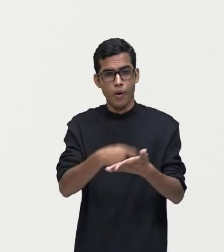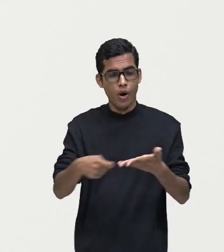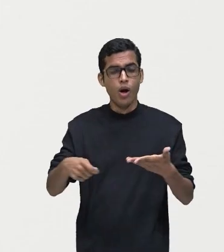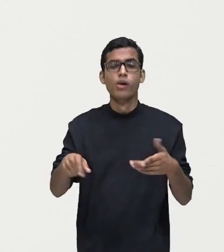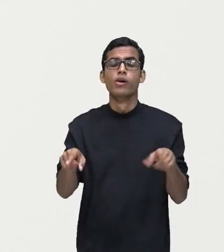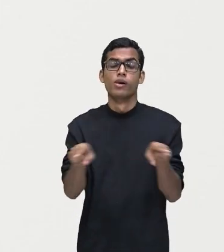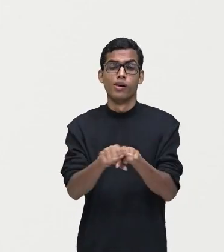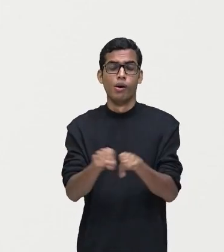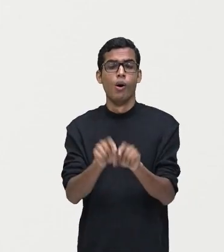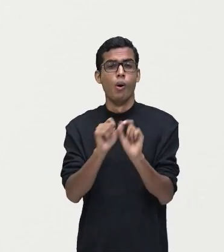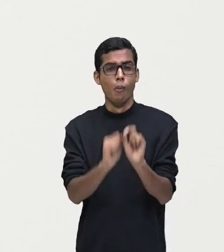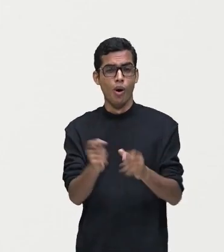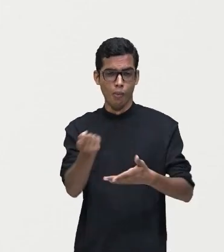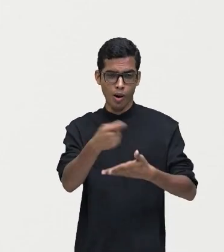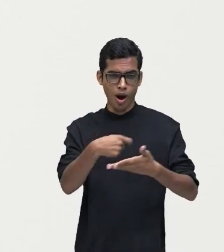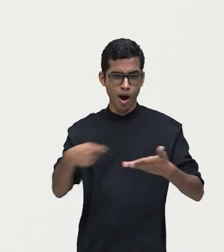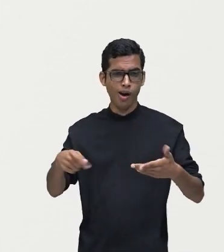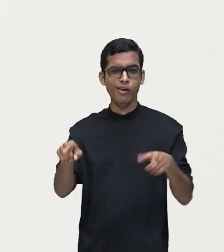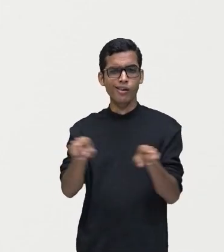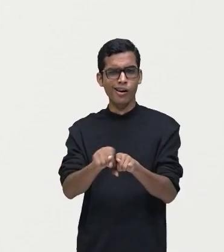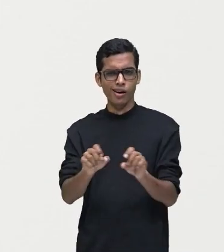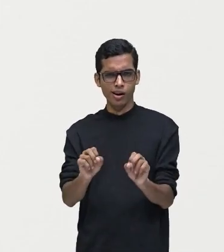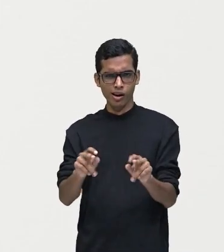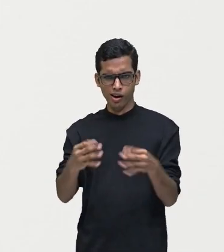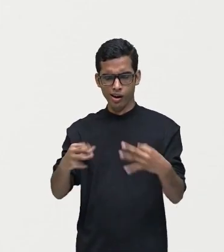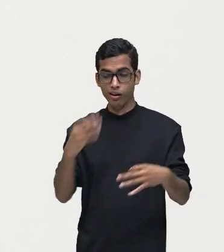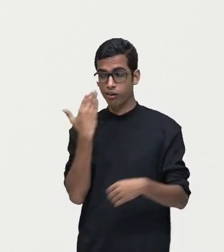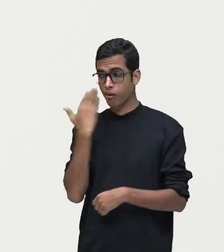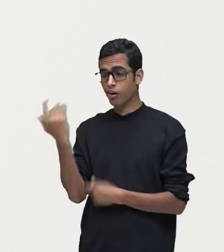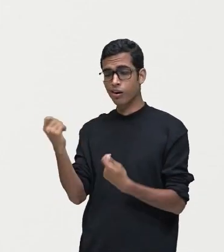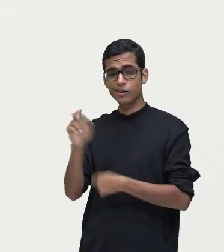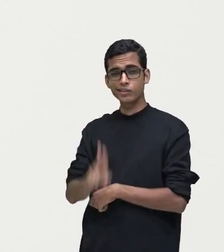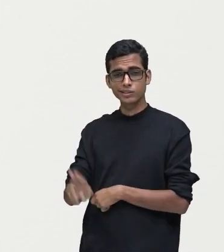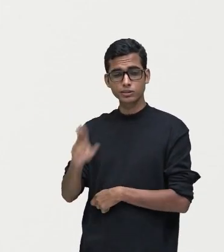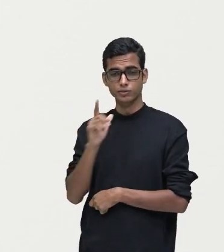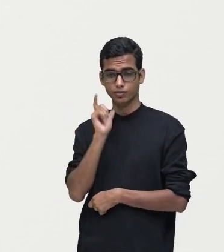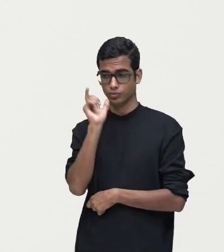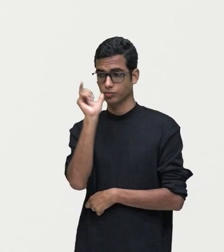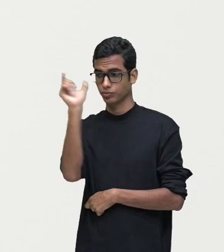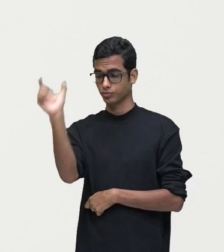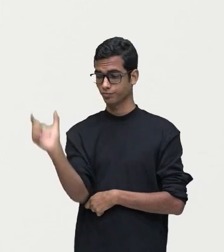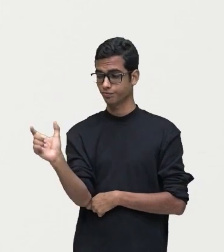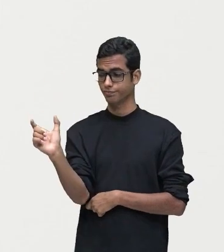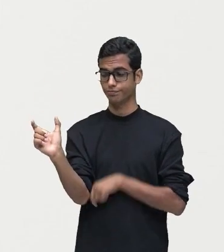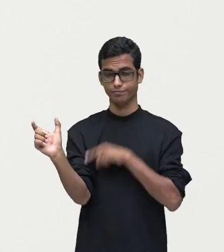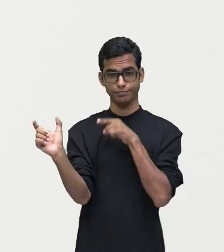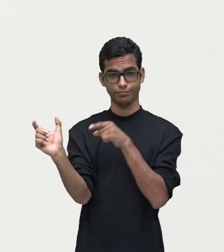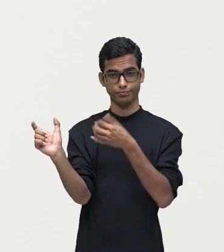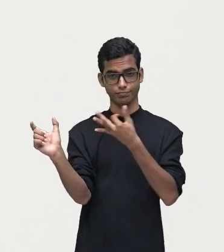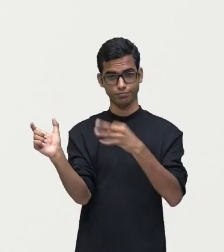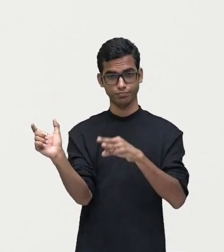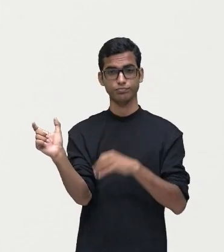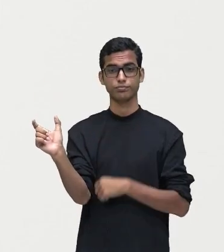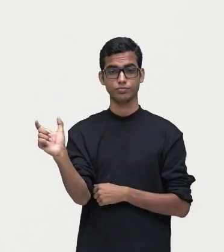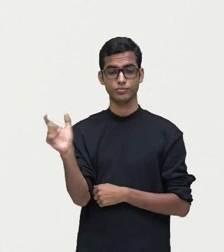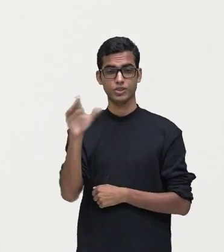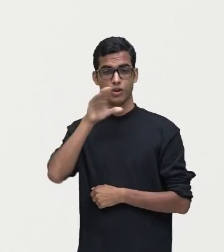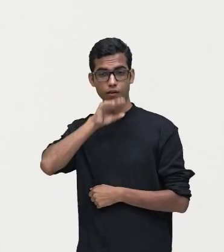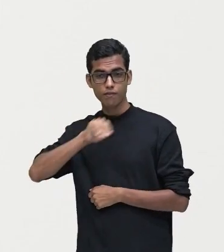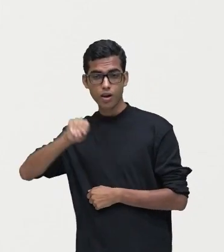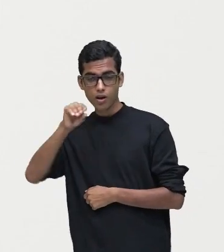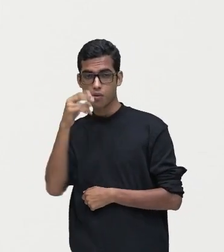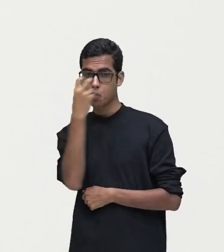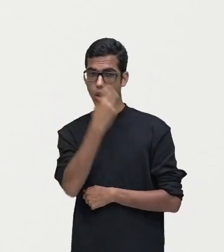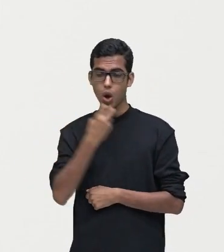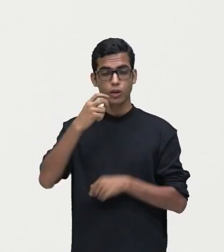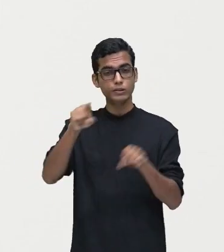também pode fazer descrição, certo? Então, a gente pode usar a palavra, certo? Falada pelo meio oral e